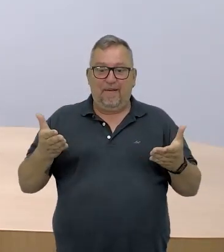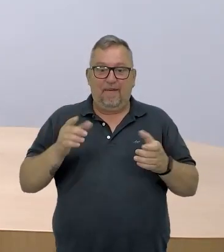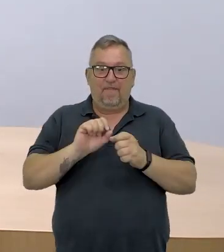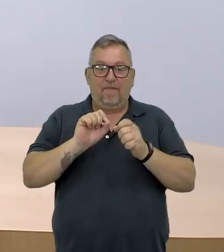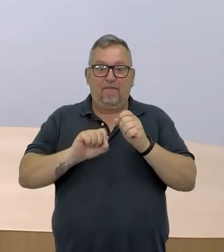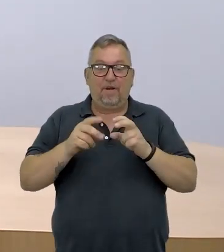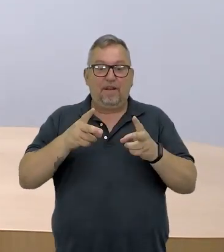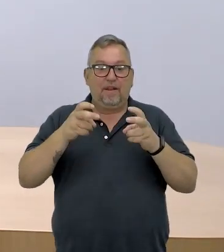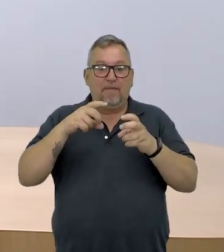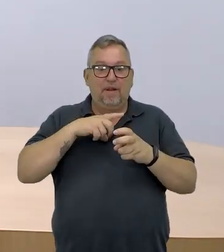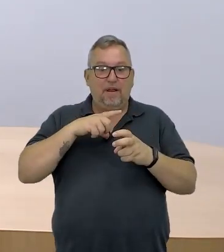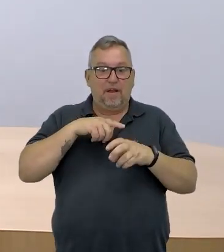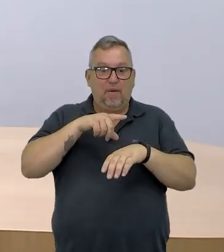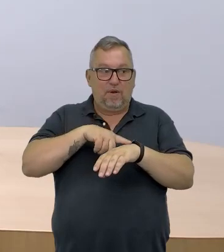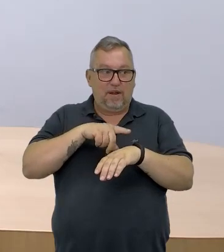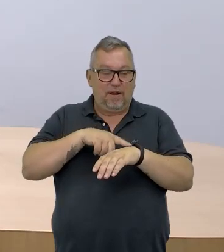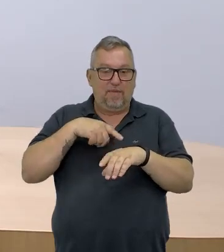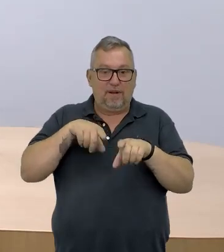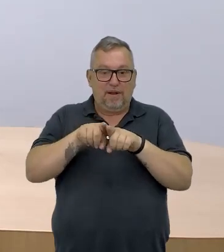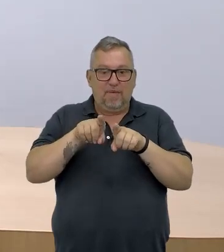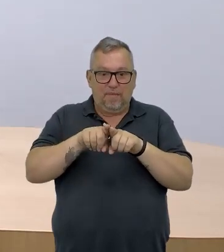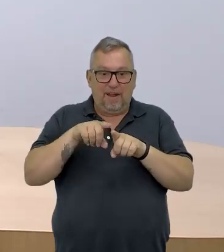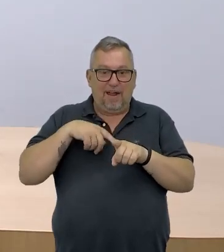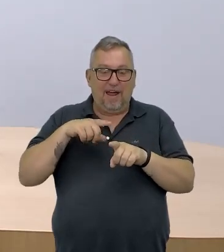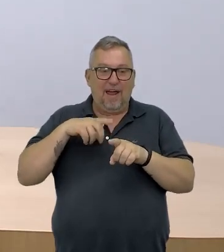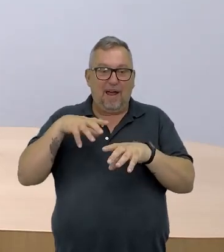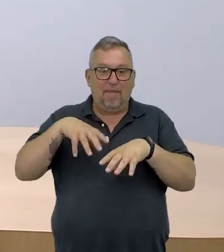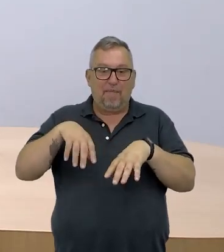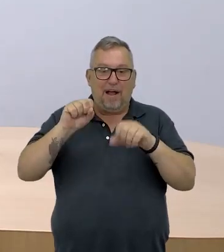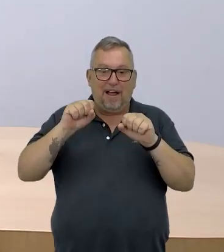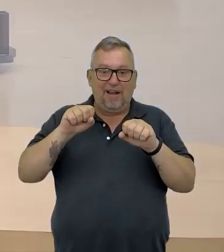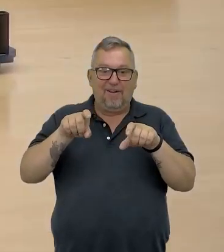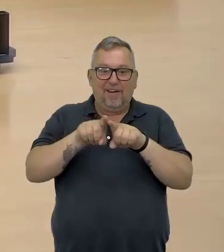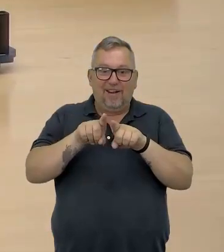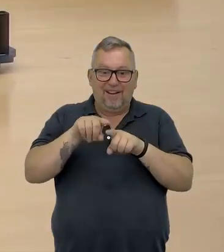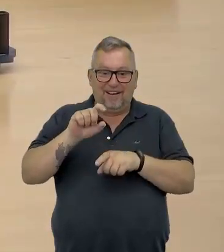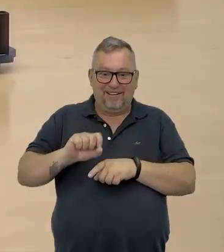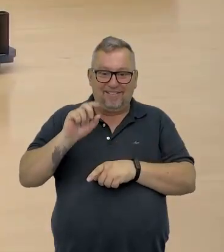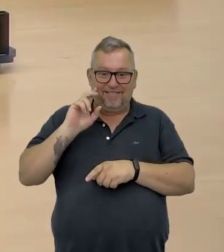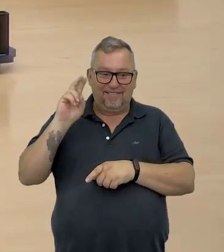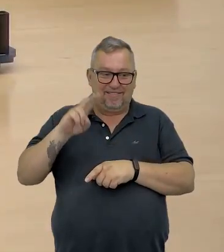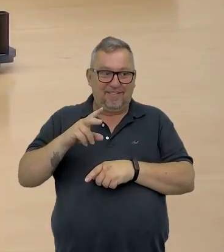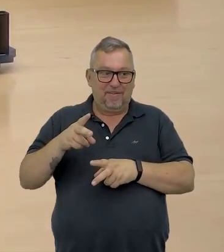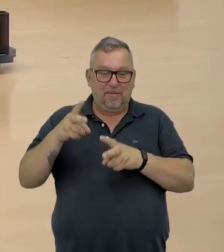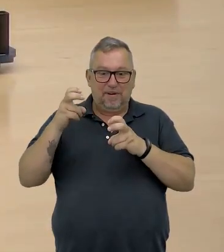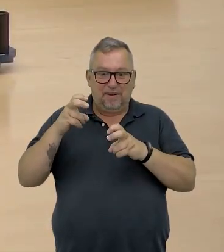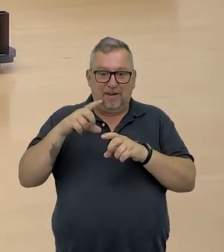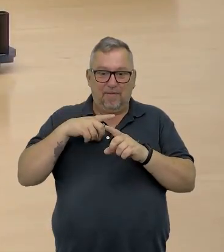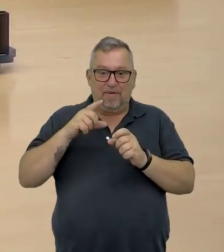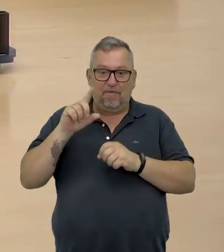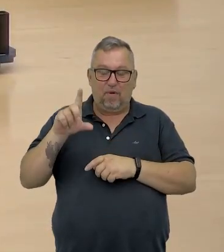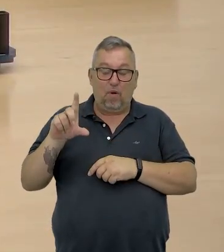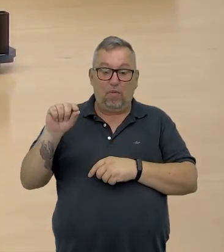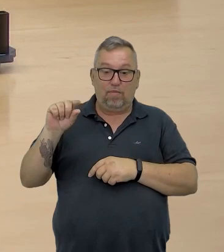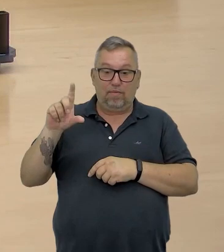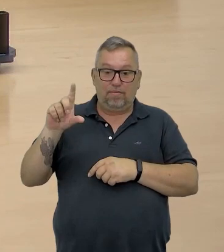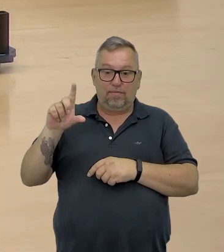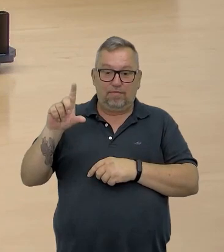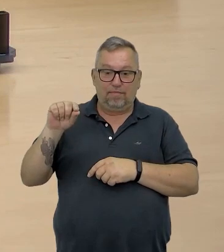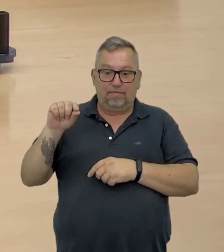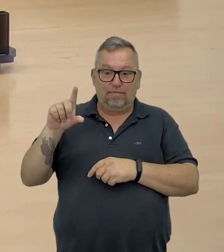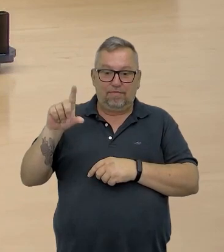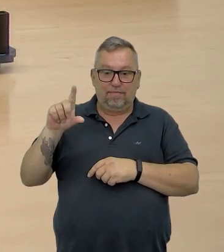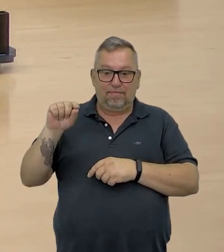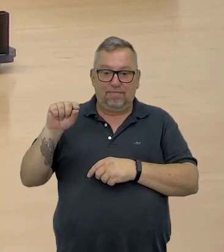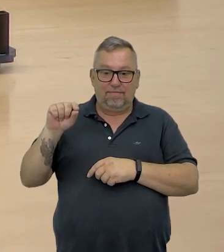vou... Perceba que o intervalo dele é aceso, o intervalo dele é apagado, é igual. Então, a gente percebe uma uniformidade nesse piscar aí,